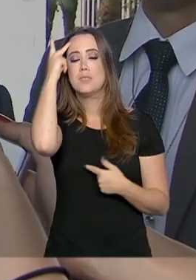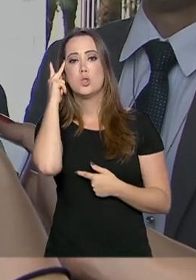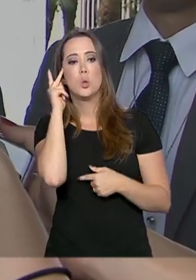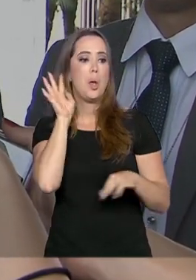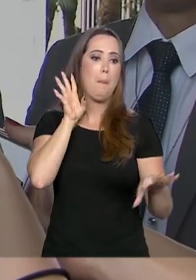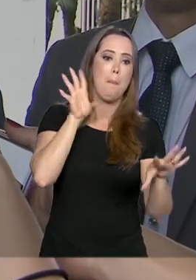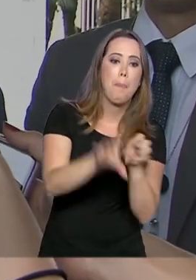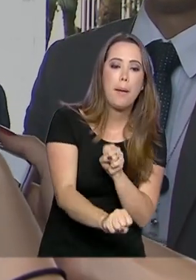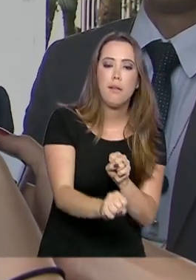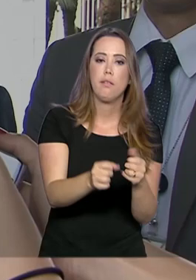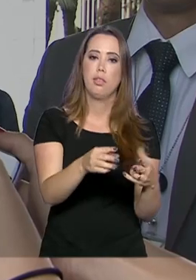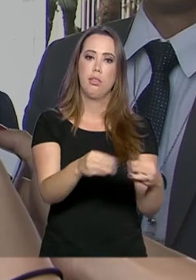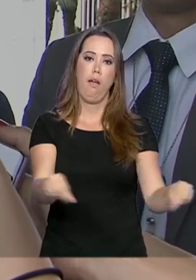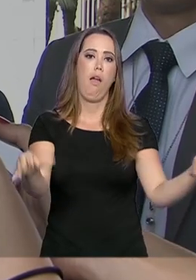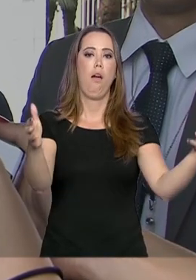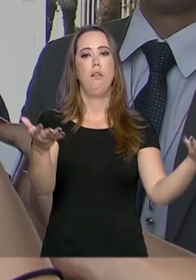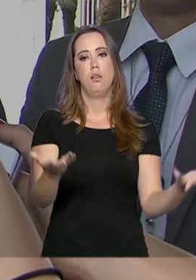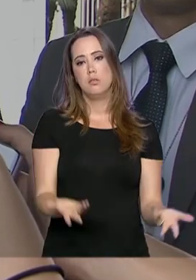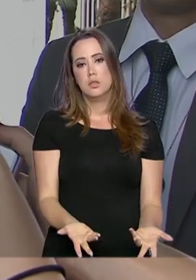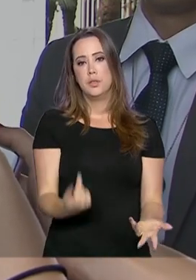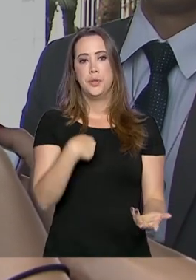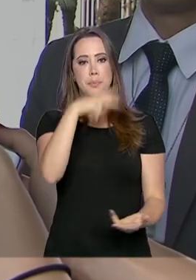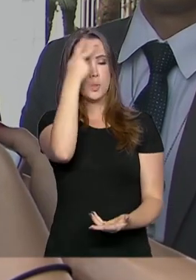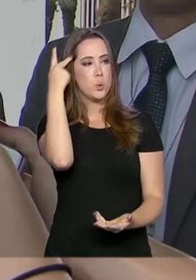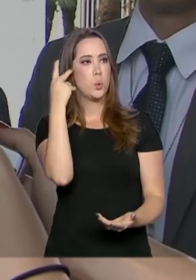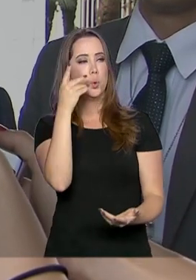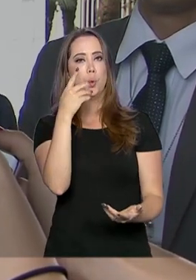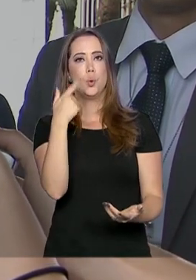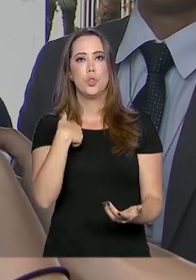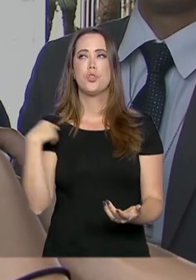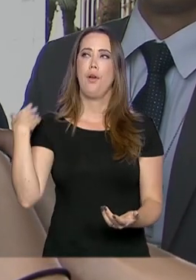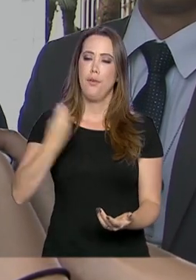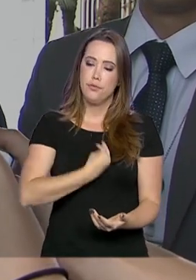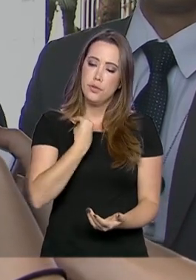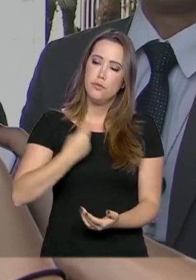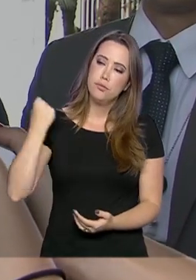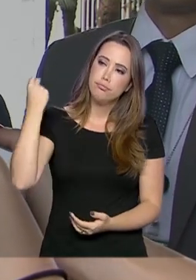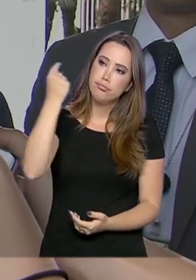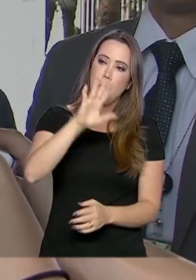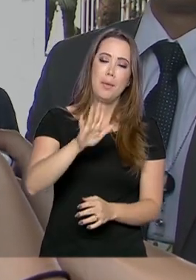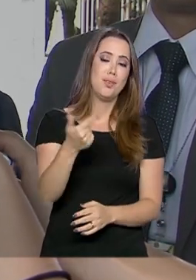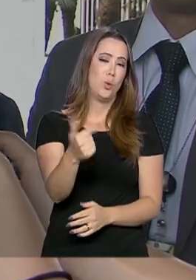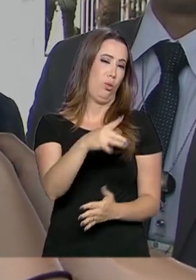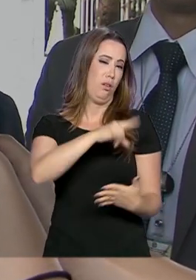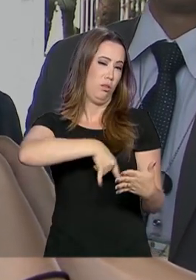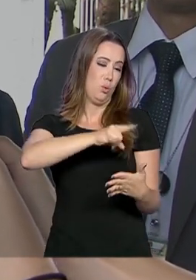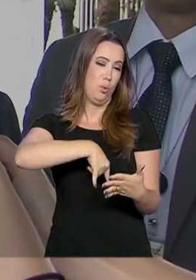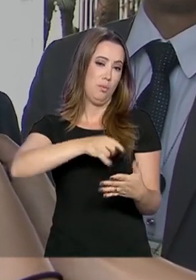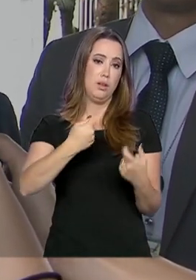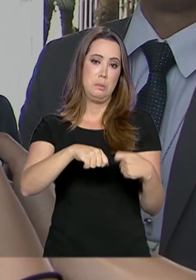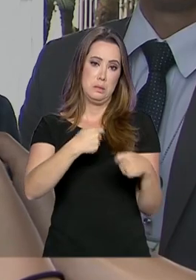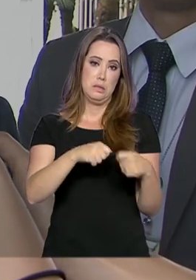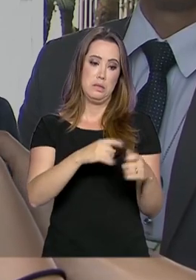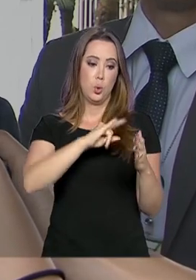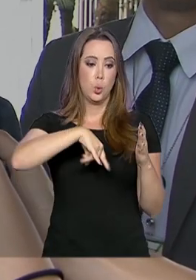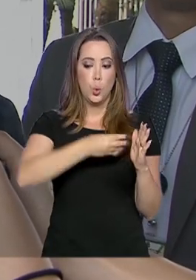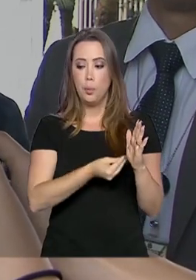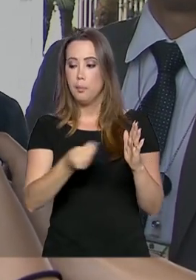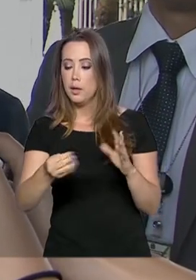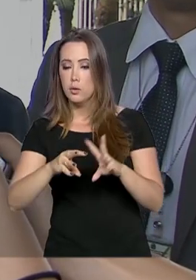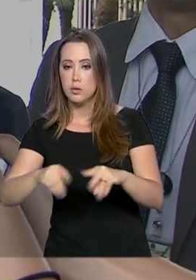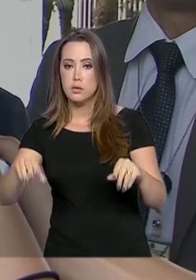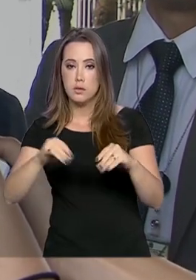área que não está regular, que o proprietário até hoje não tem o título da terra, então fica difícil responsabilizar. Então, regularização fundiária, combate ao